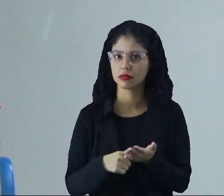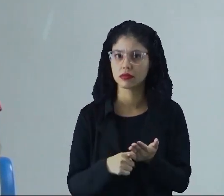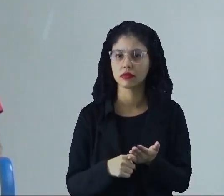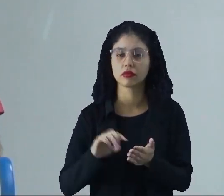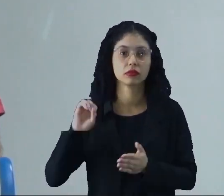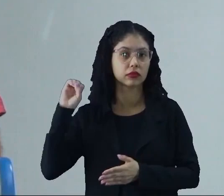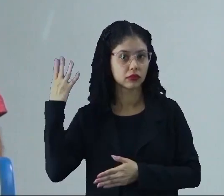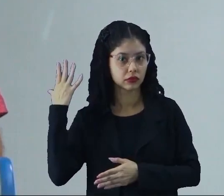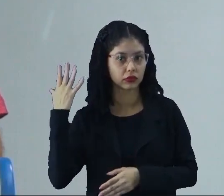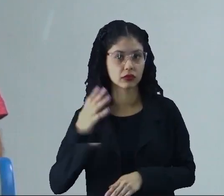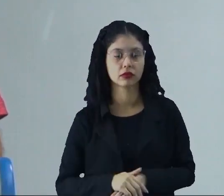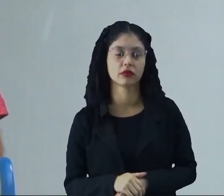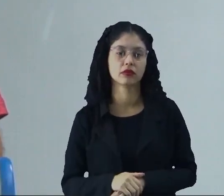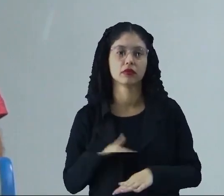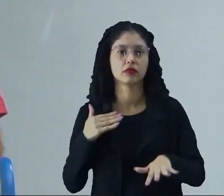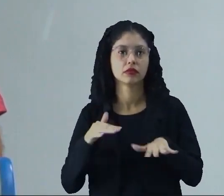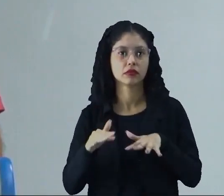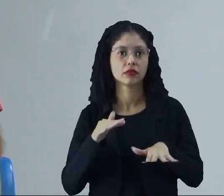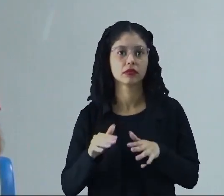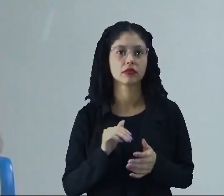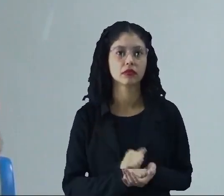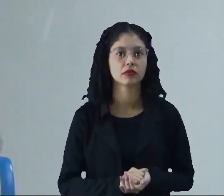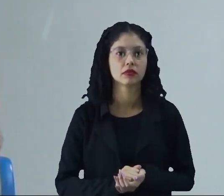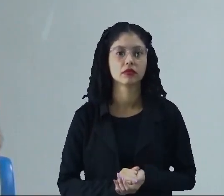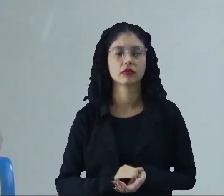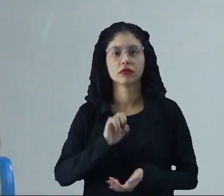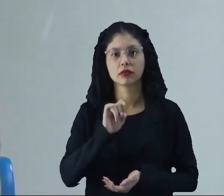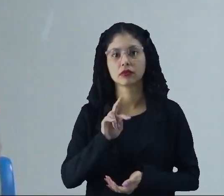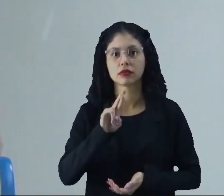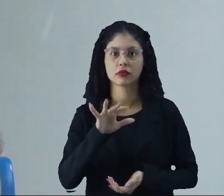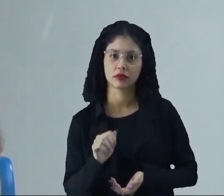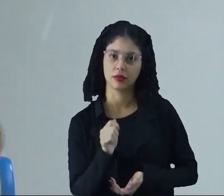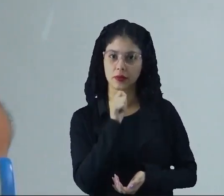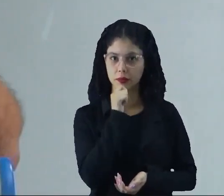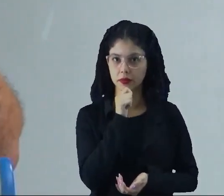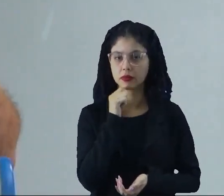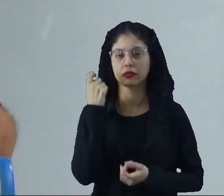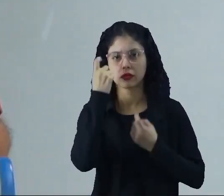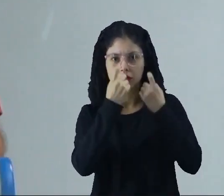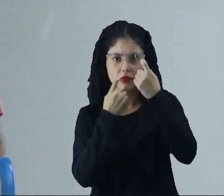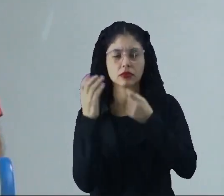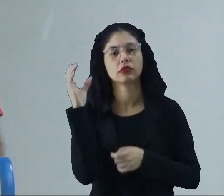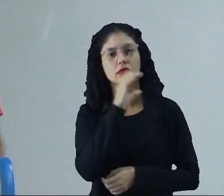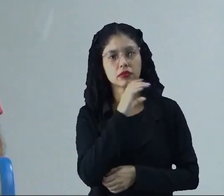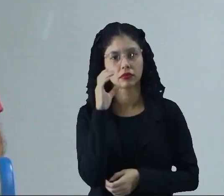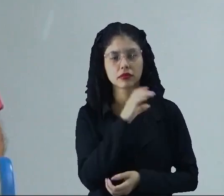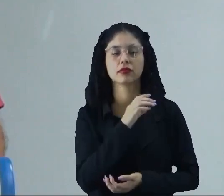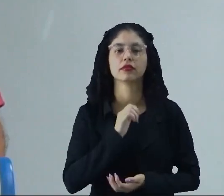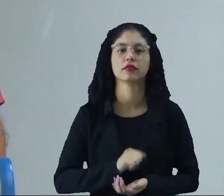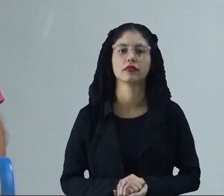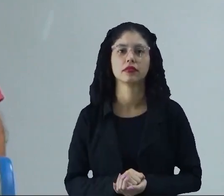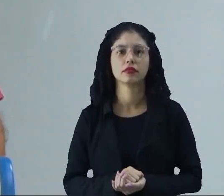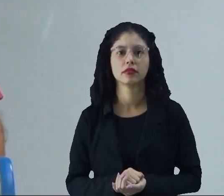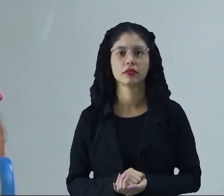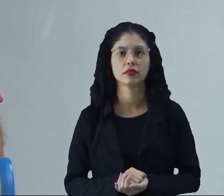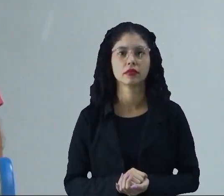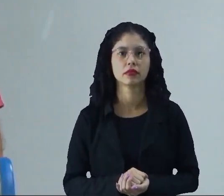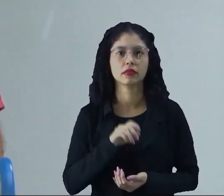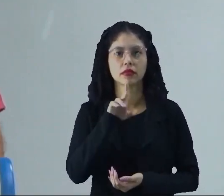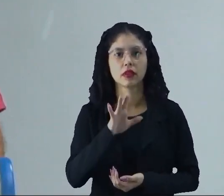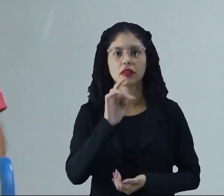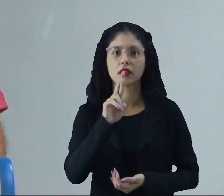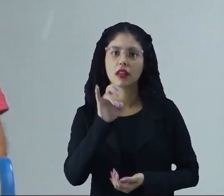as causas desse movimento. Então a cinemática vai se preocupar com a questão da velocidade, a questão da